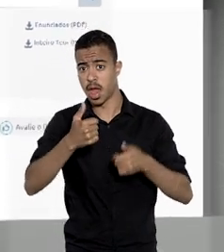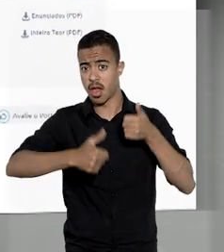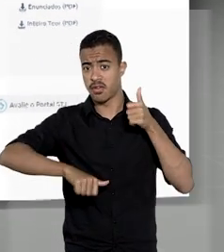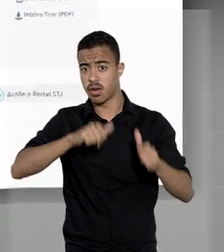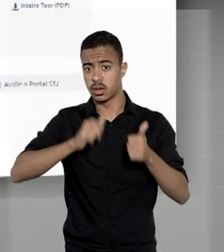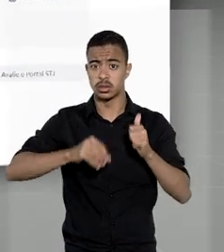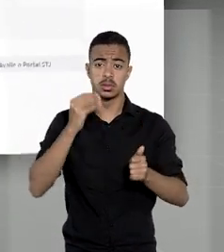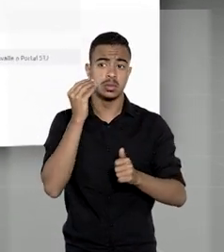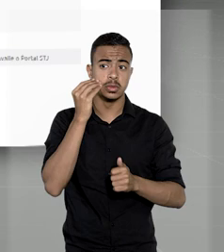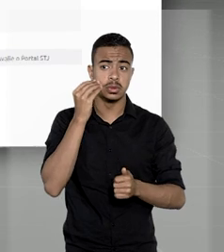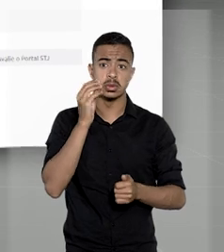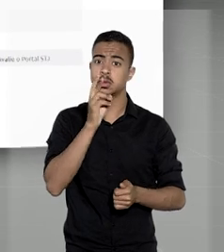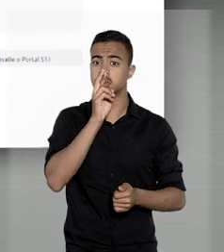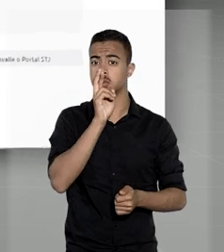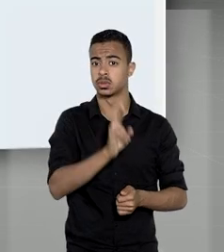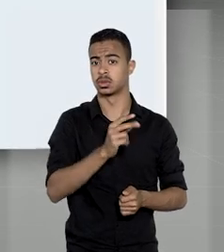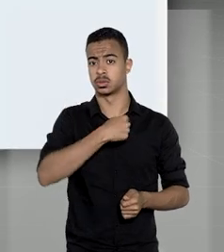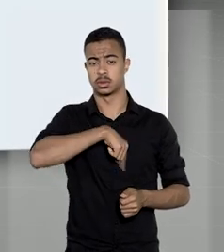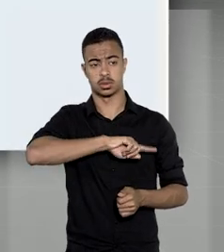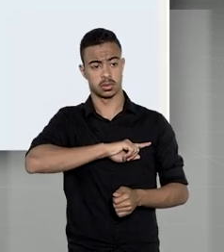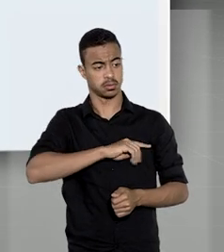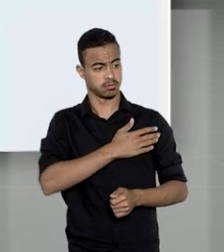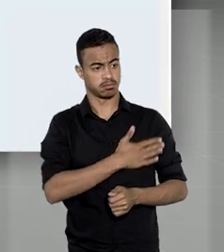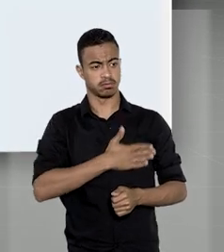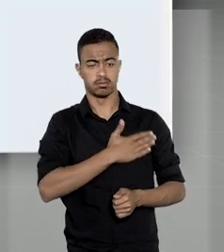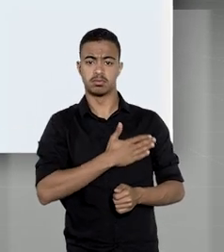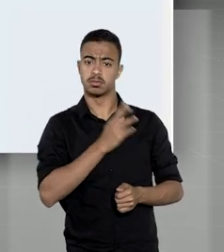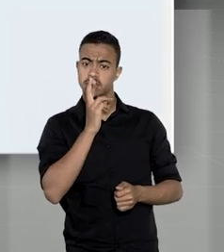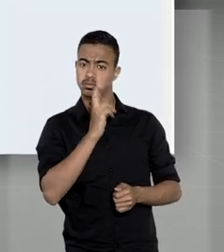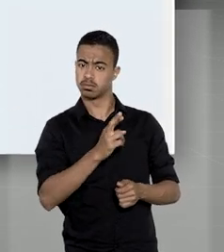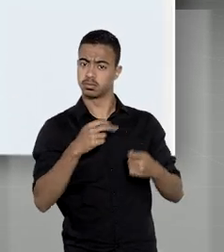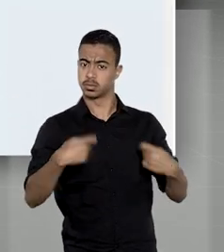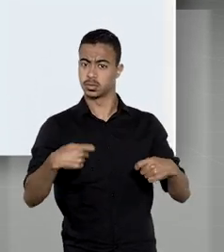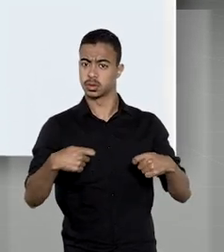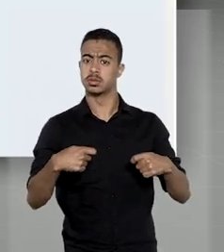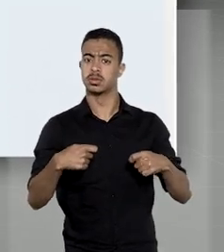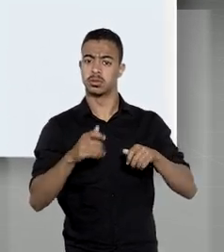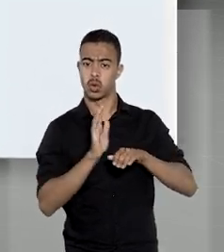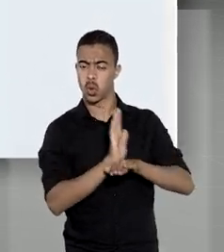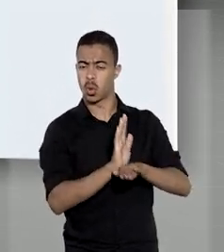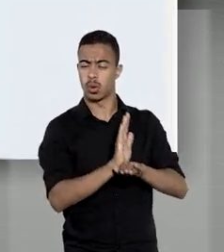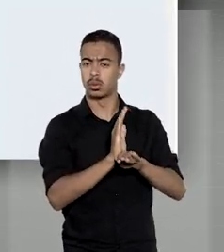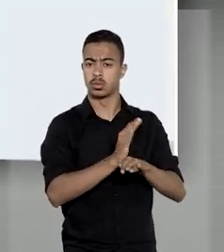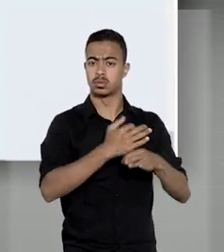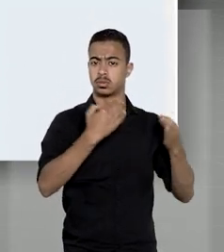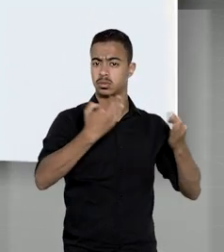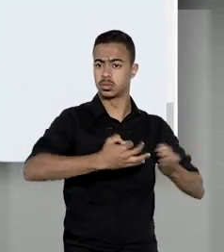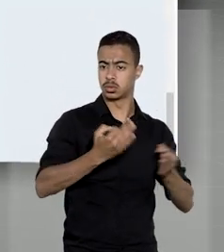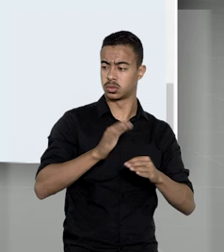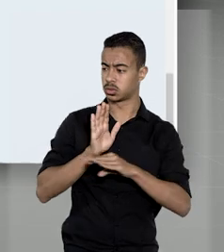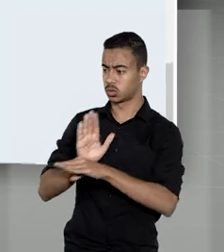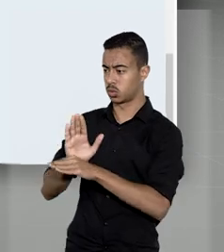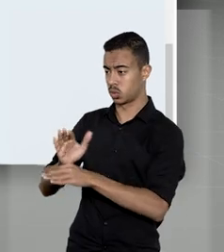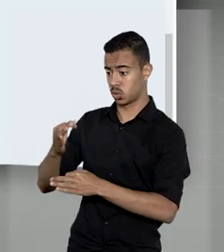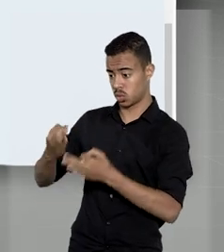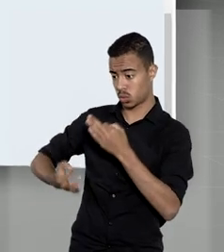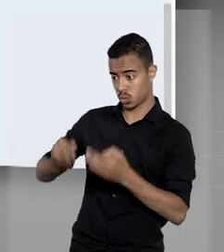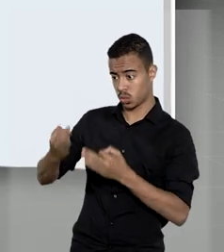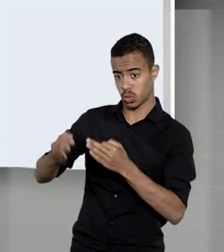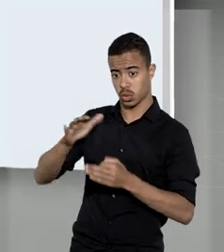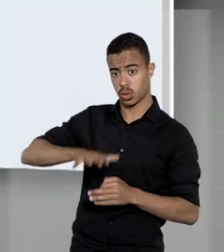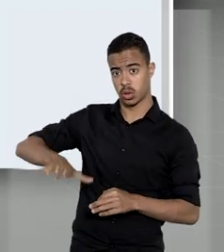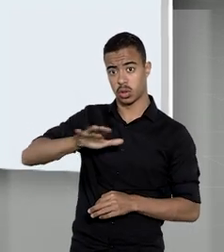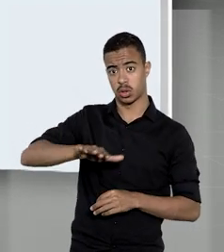e avalie a sua experiência respondendo a nossa pesquisa de satisfação. Assim, você contribui para a excelência da prestação